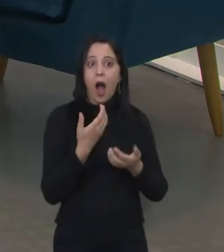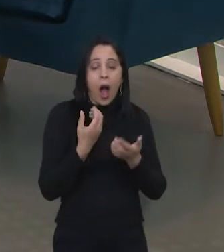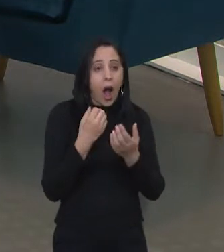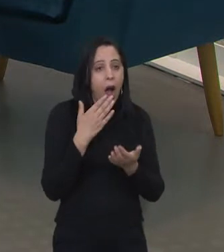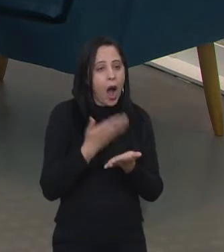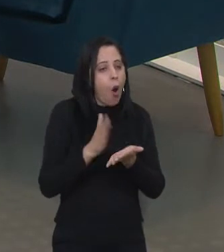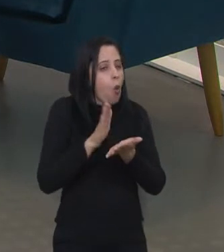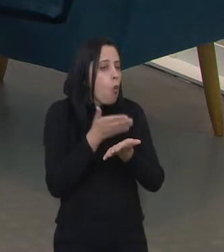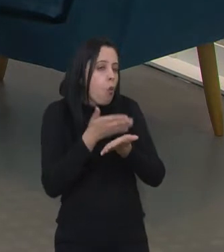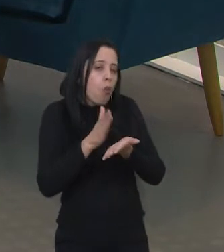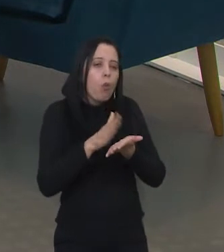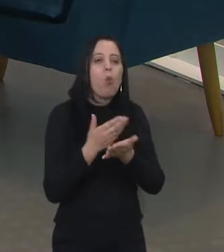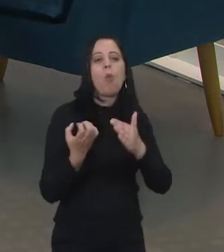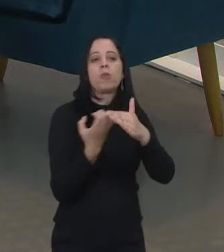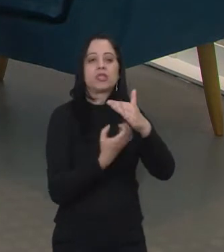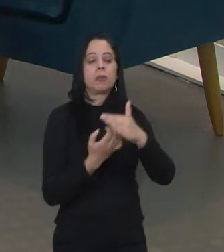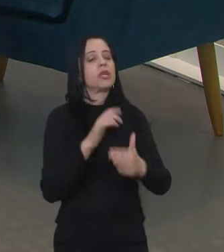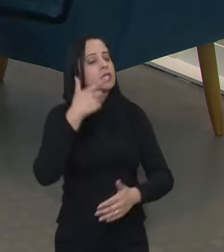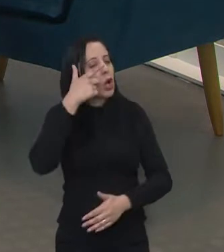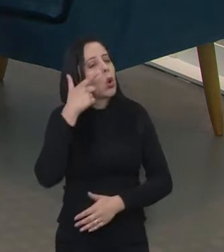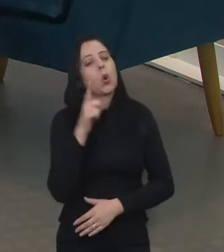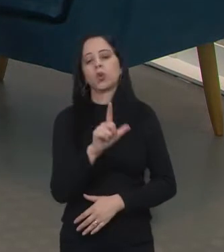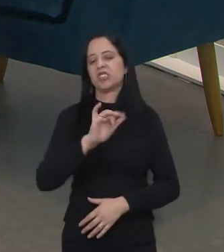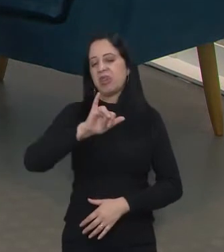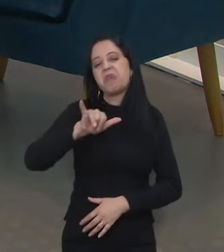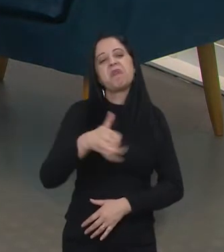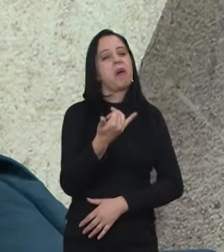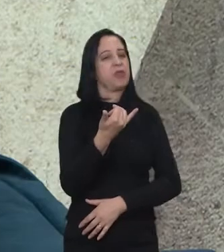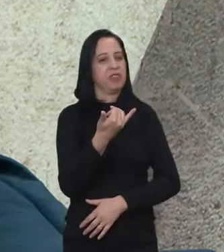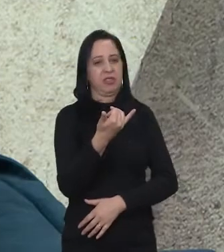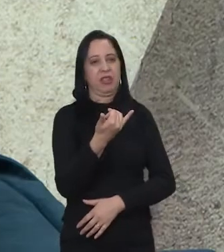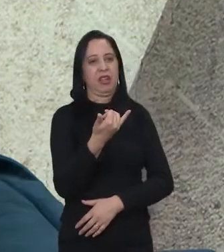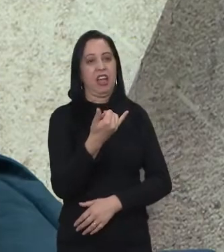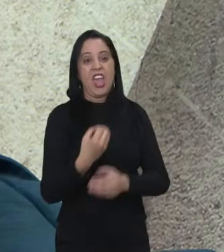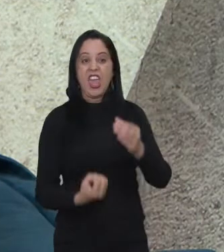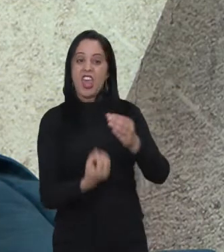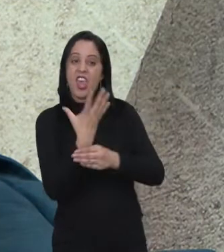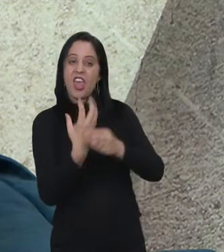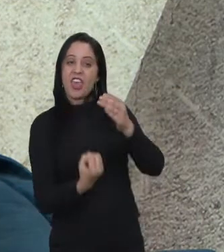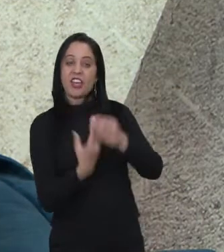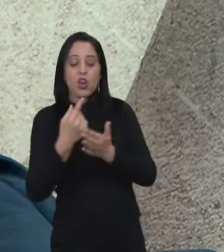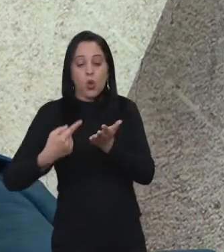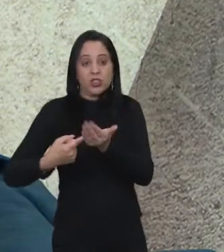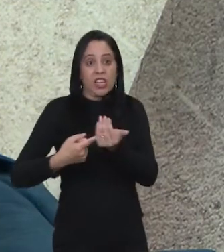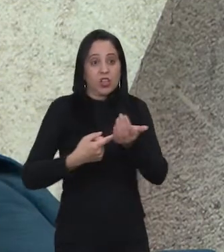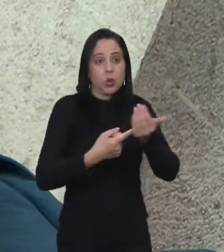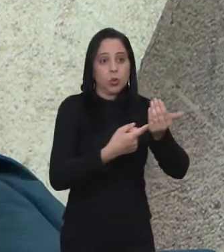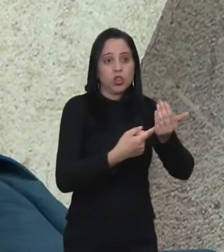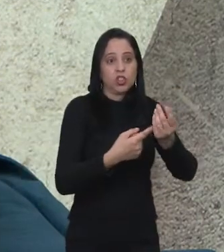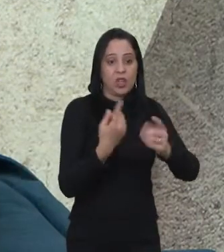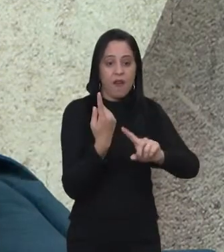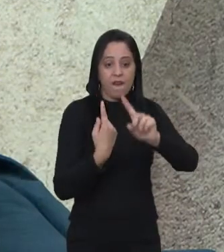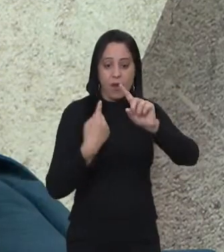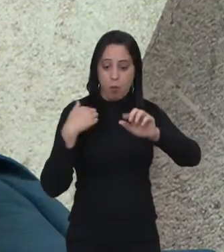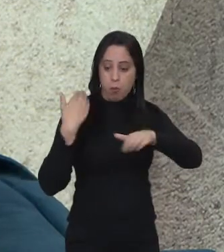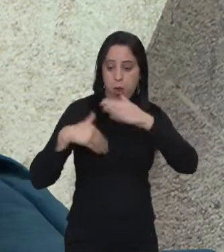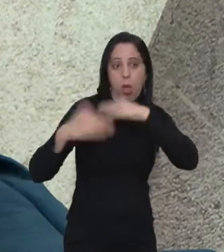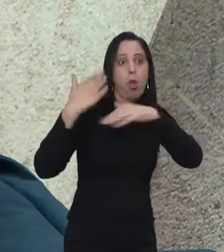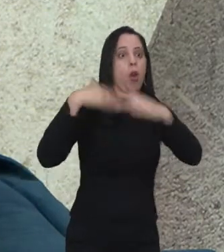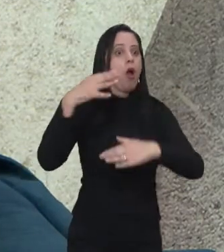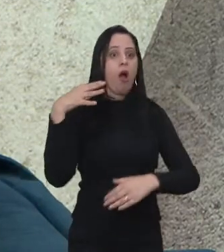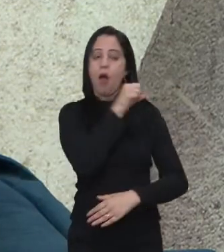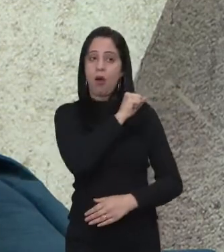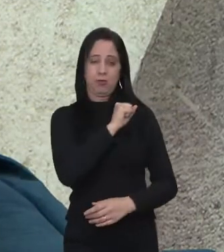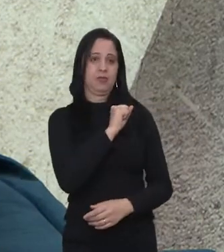conseguiram se aproveitar disso? Muito bem. Algumas tecnologias surgiram, aceleraram e gerou um